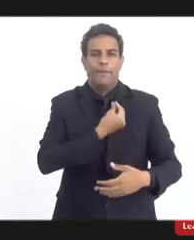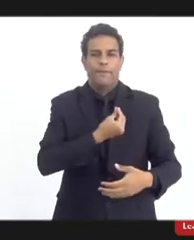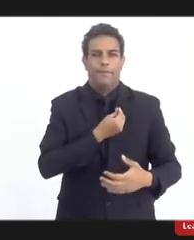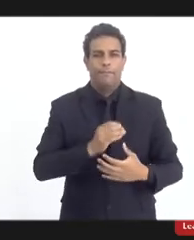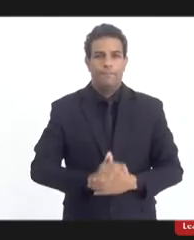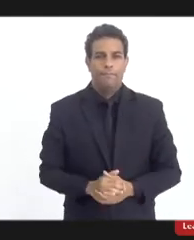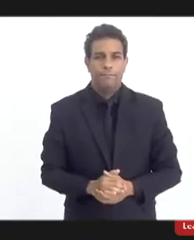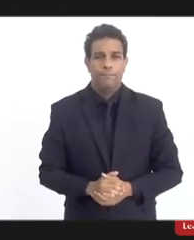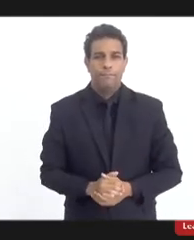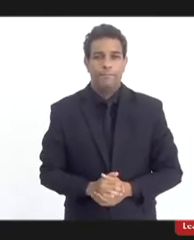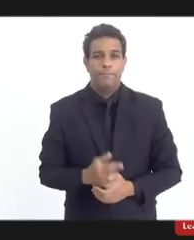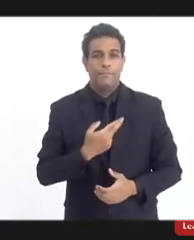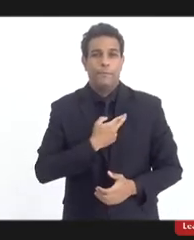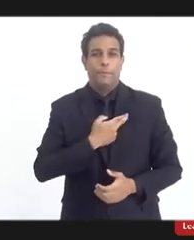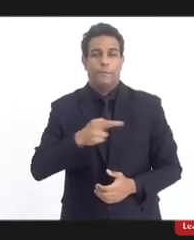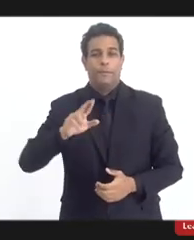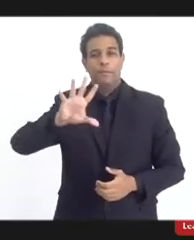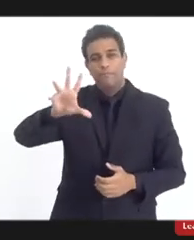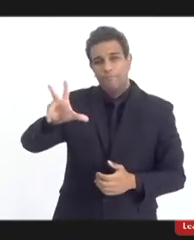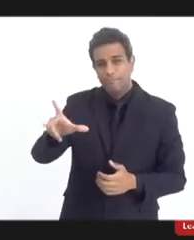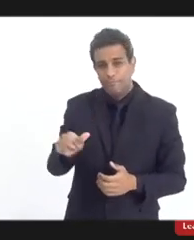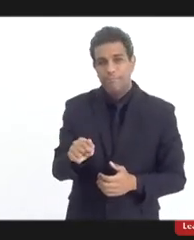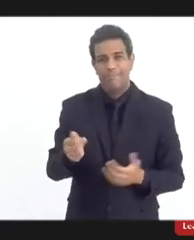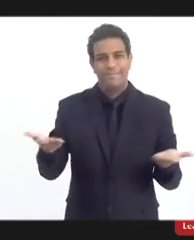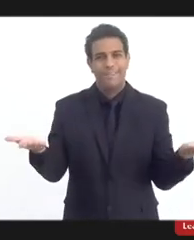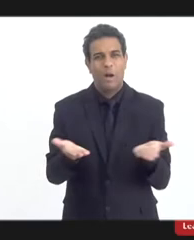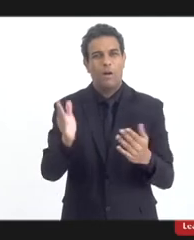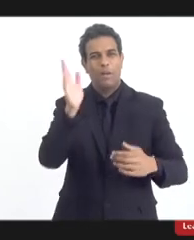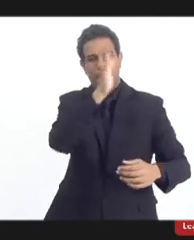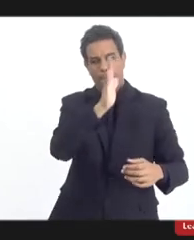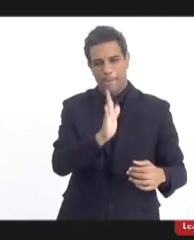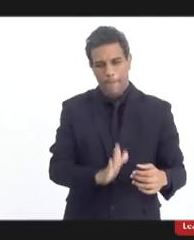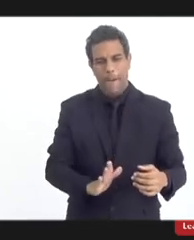Porque as religiões afro-brasileiras